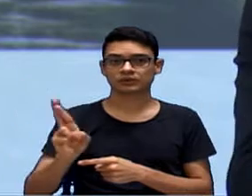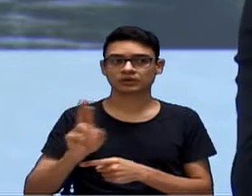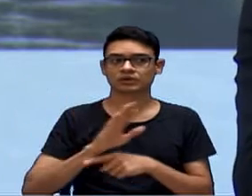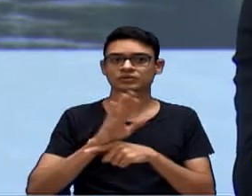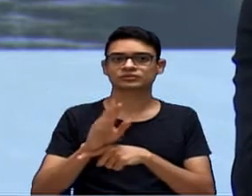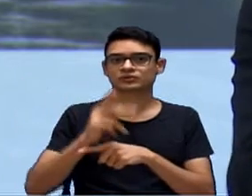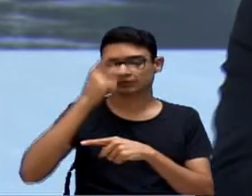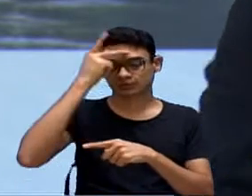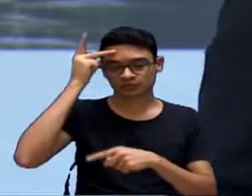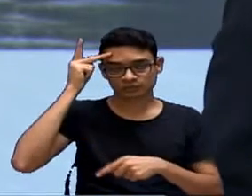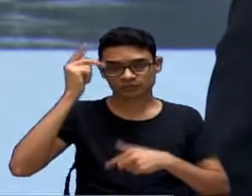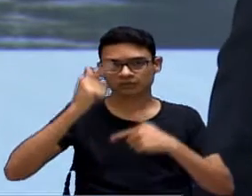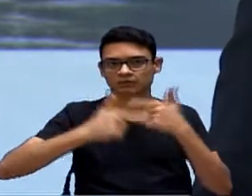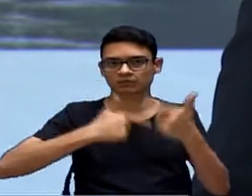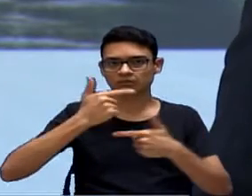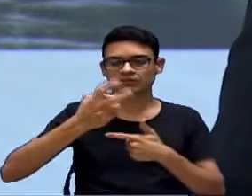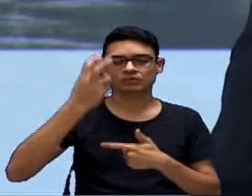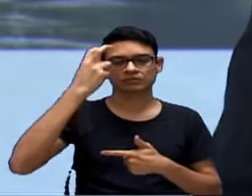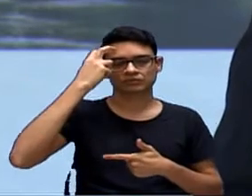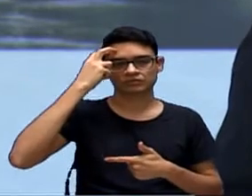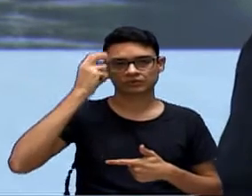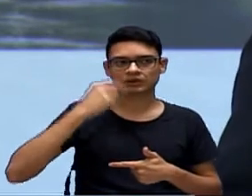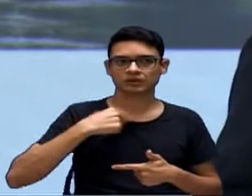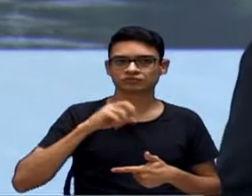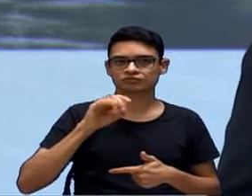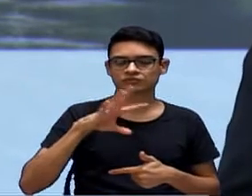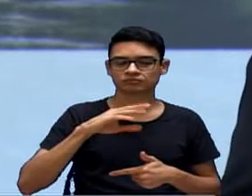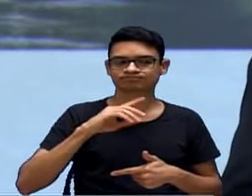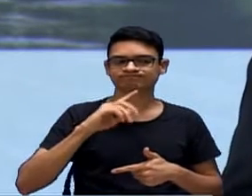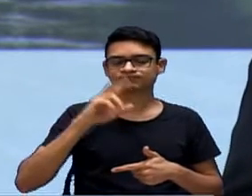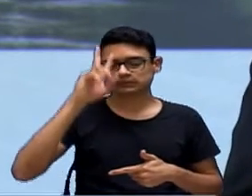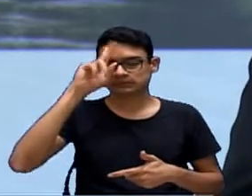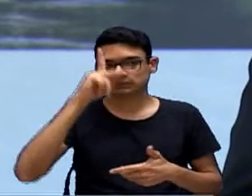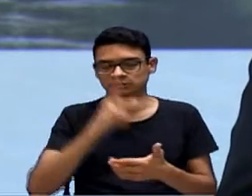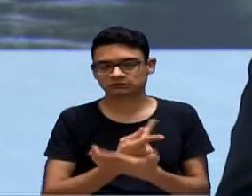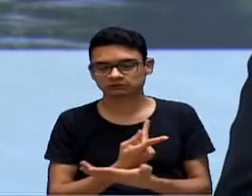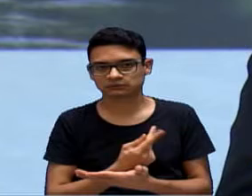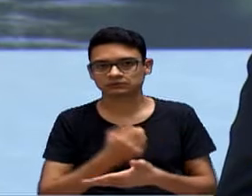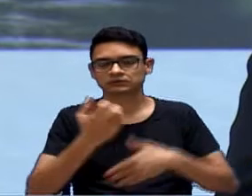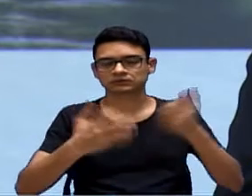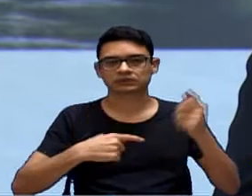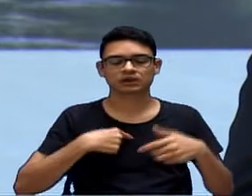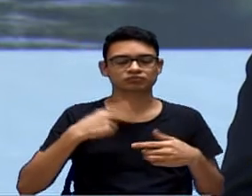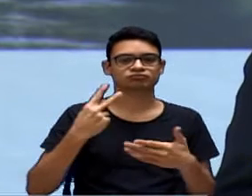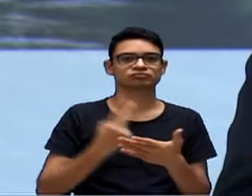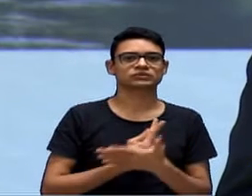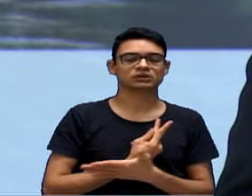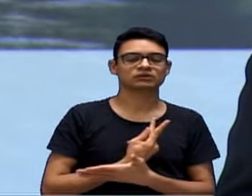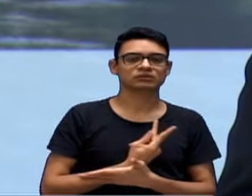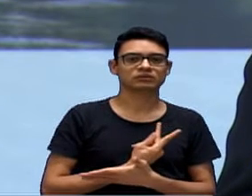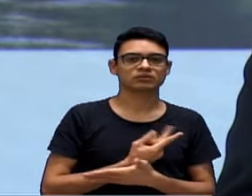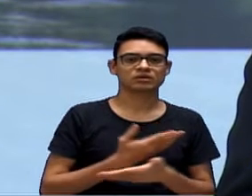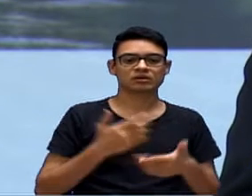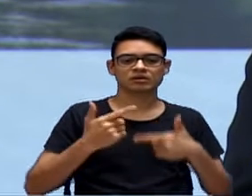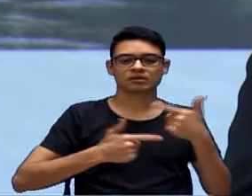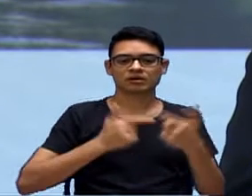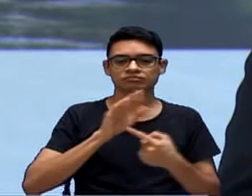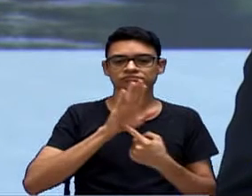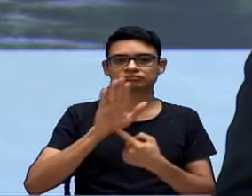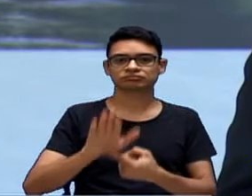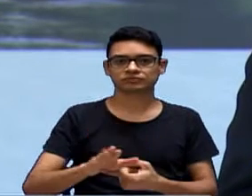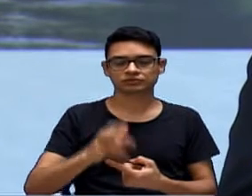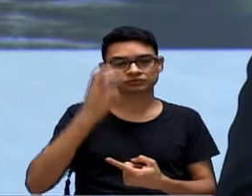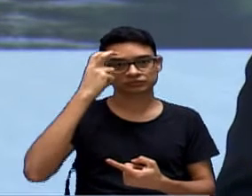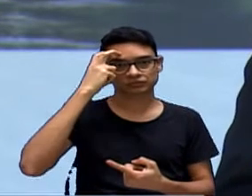no ramo cultural. Então, só estou corrigindo essa informação que agora foi terminado esse trabalho, já foi apresentado à Secretaria da Cultura,